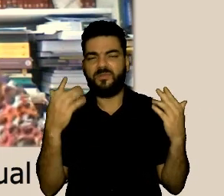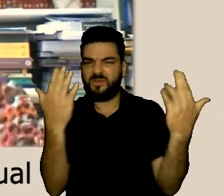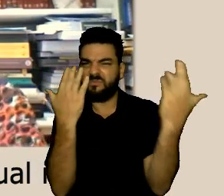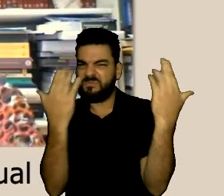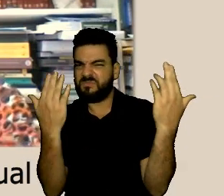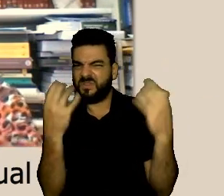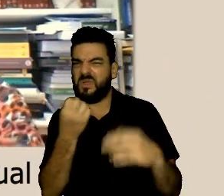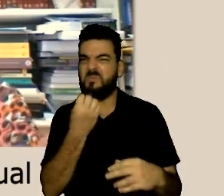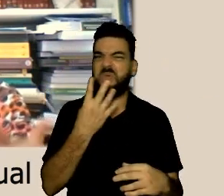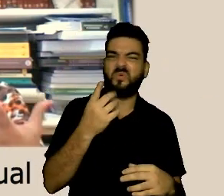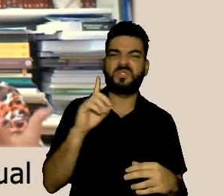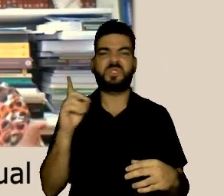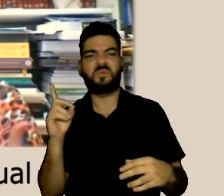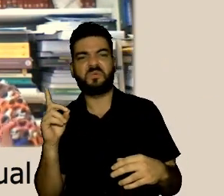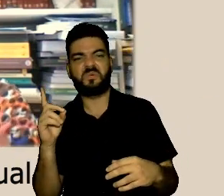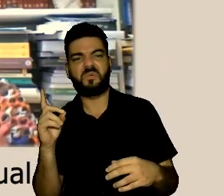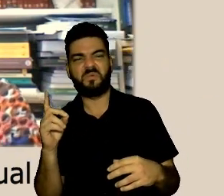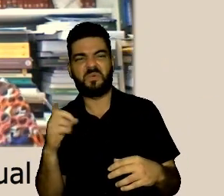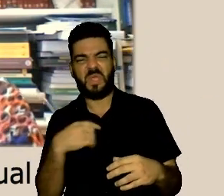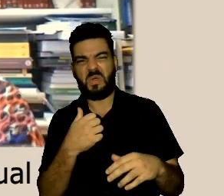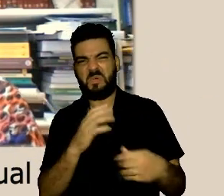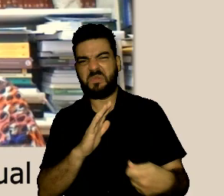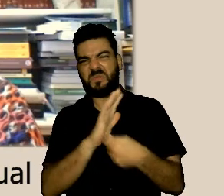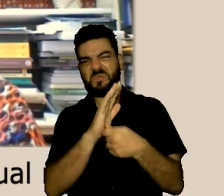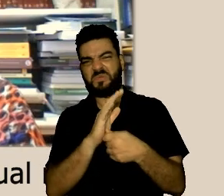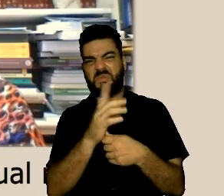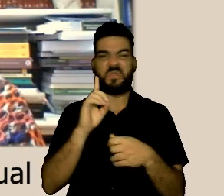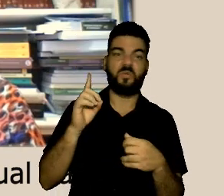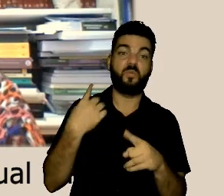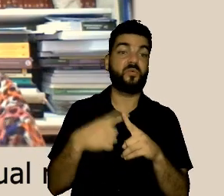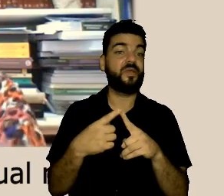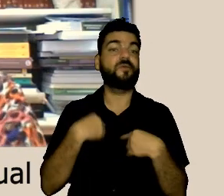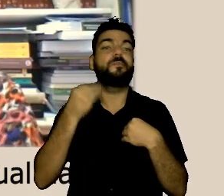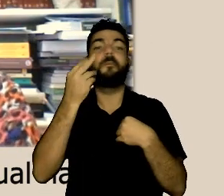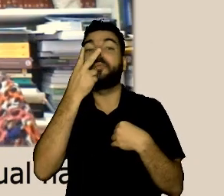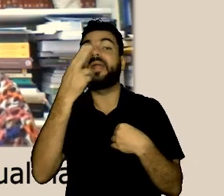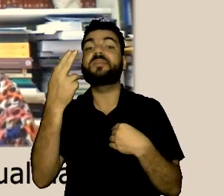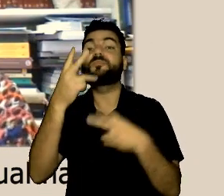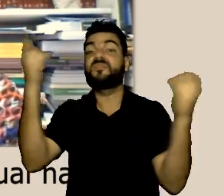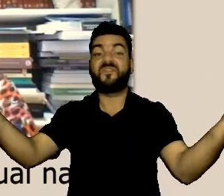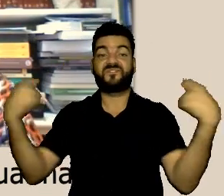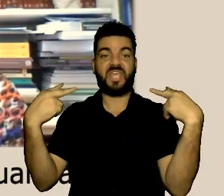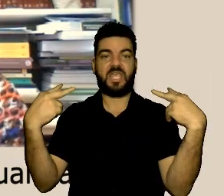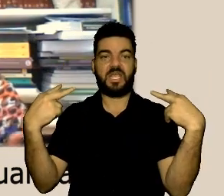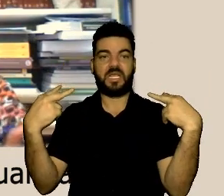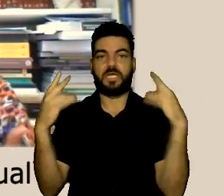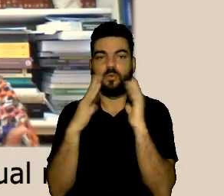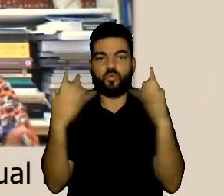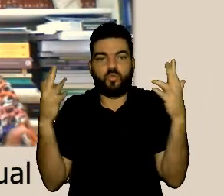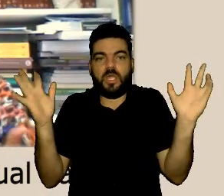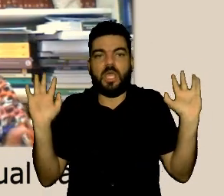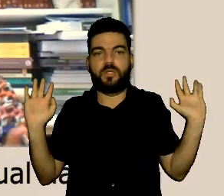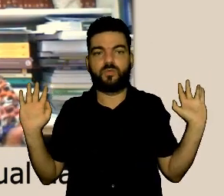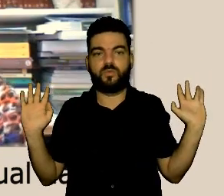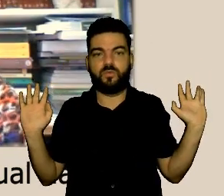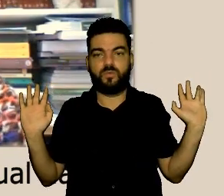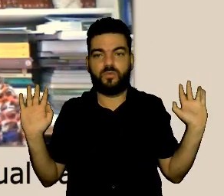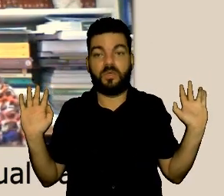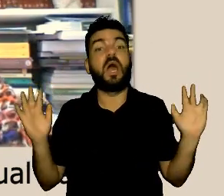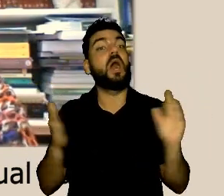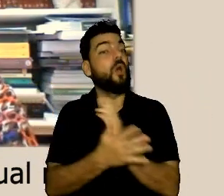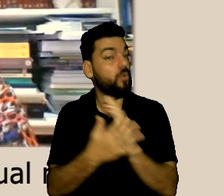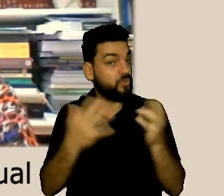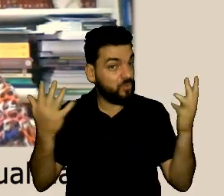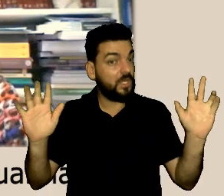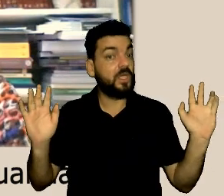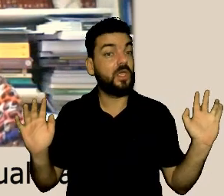viu ainda essa boa prática não tem não tem certeza se vale a pena porque é uma exposição a mais